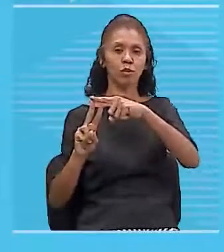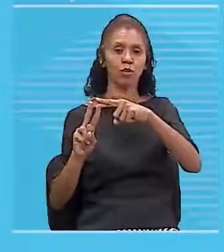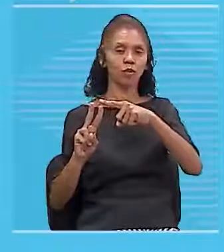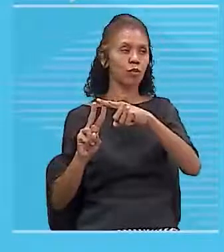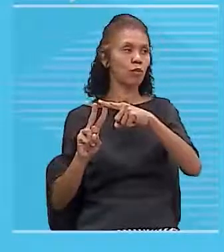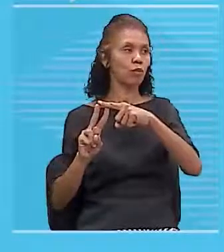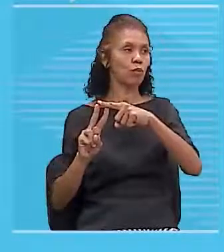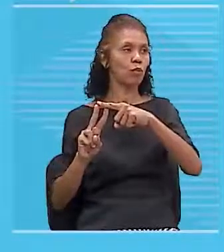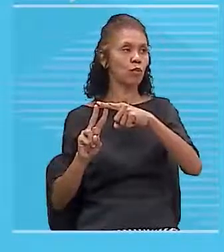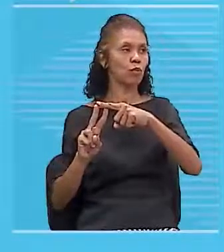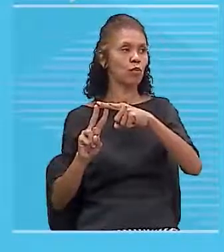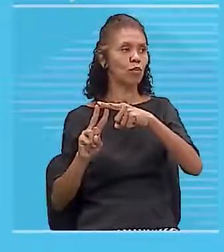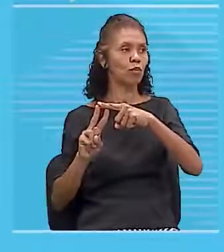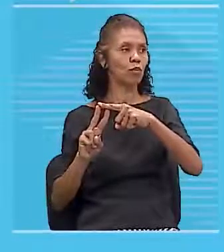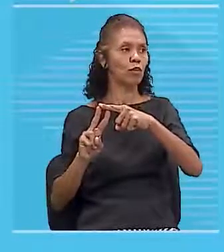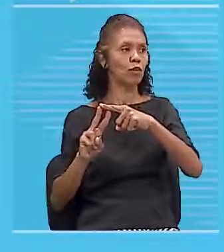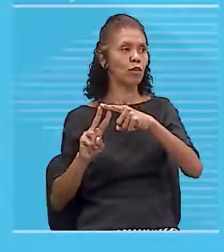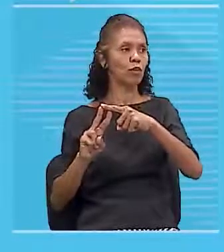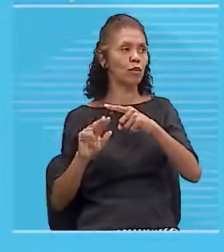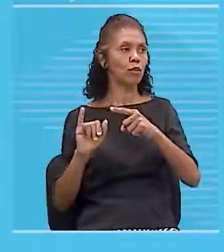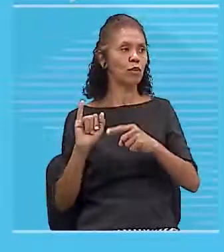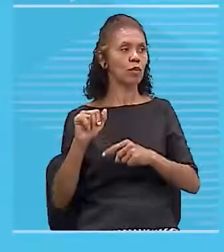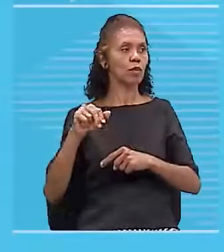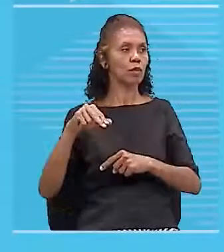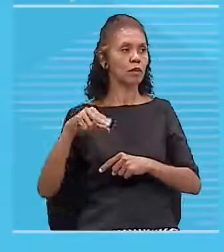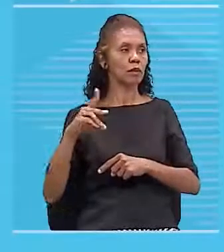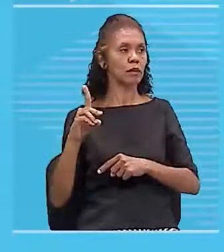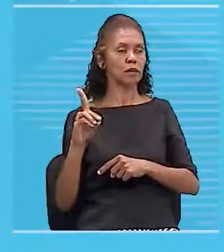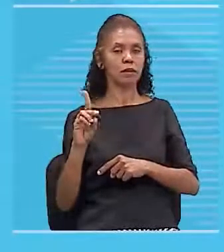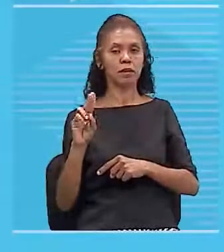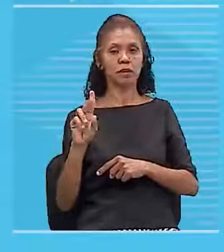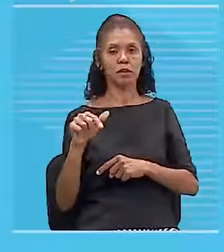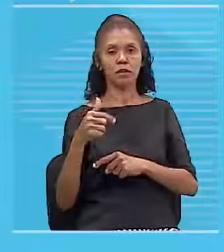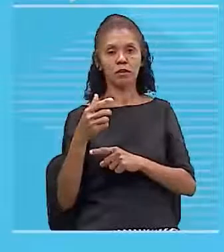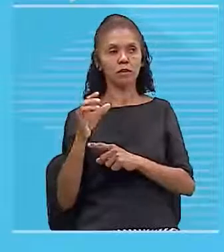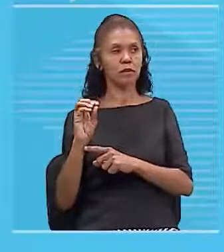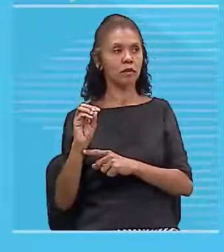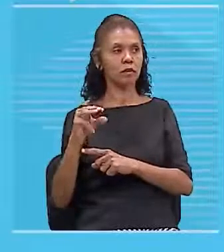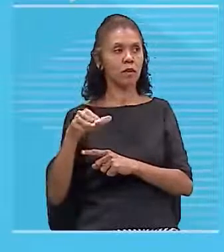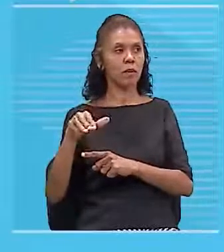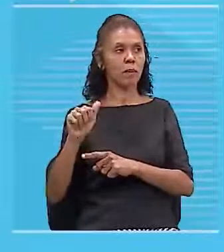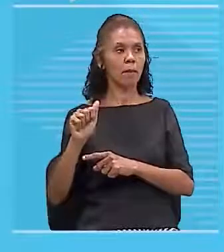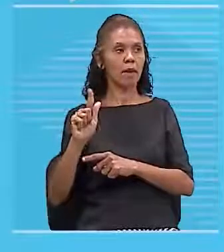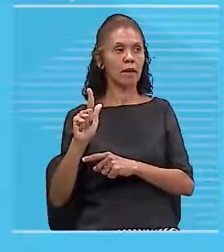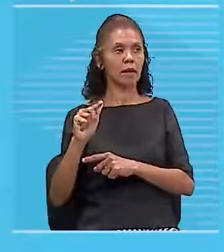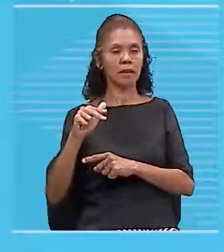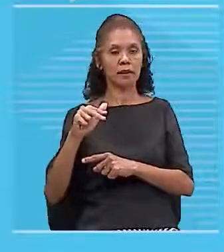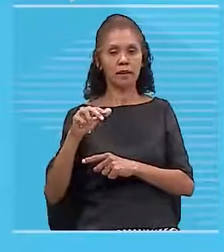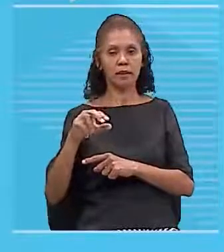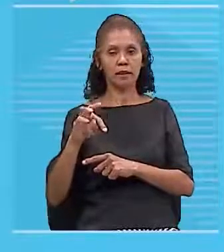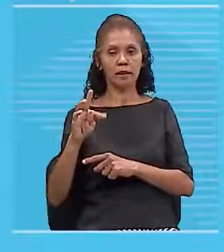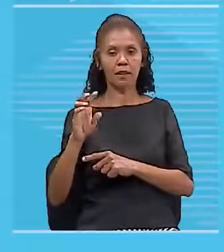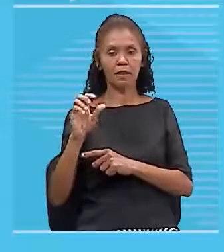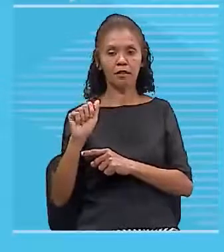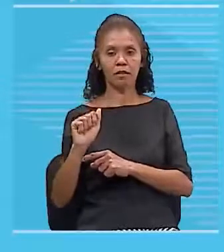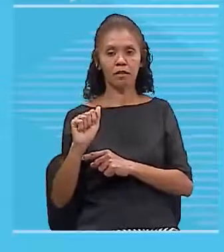magnética, tá? O vetor indução magnética vai caracterizar